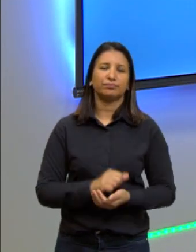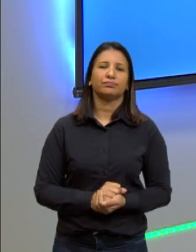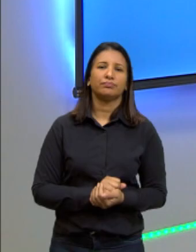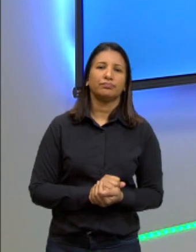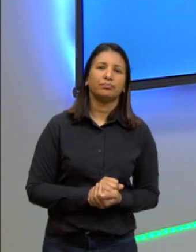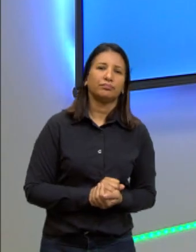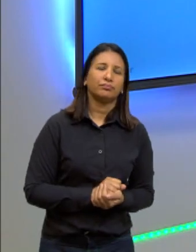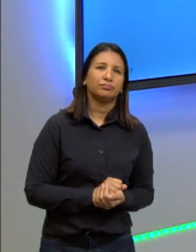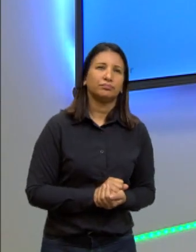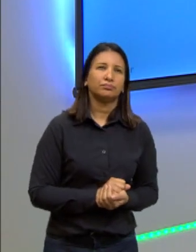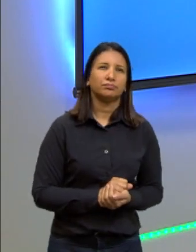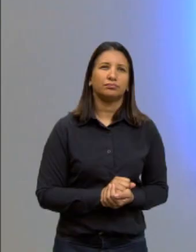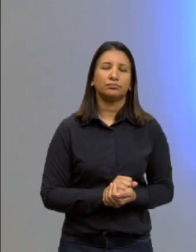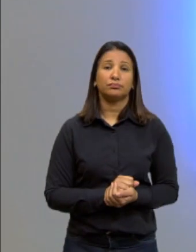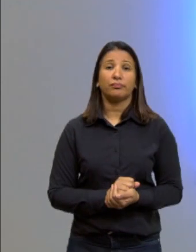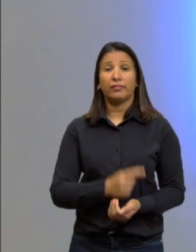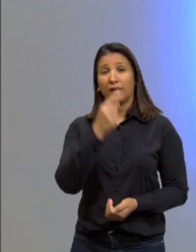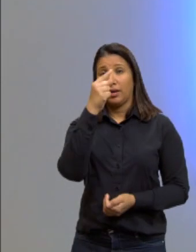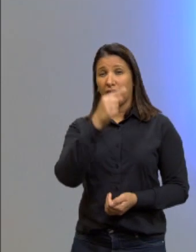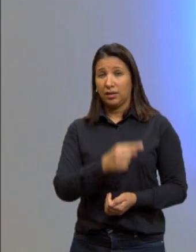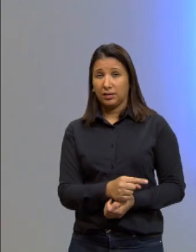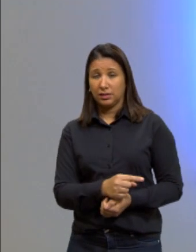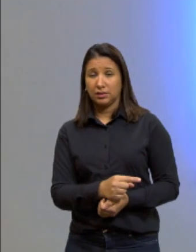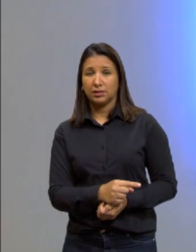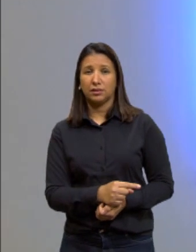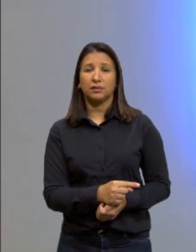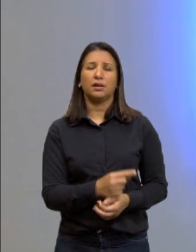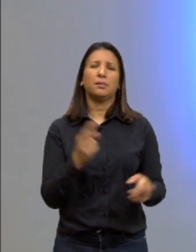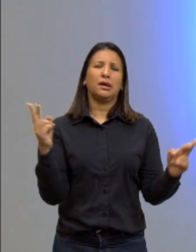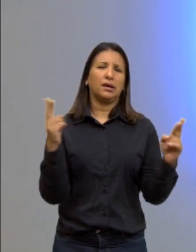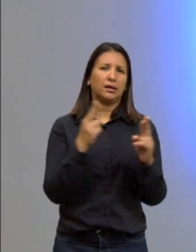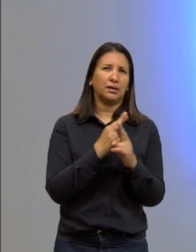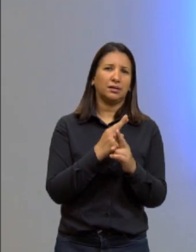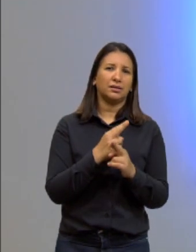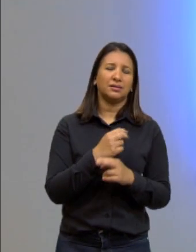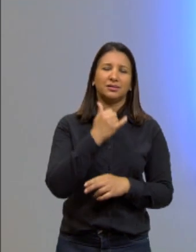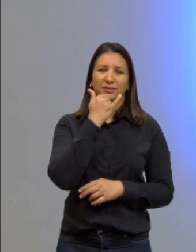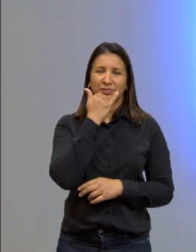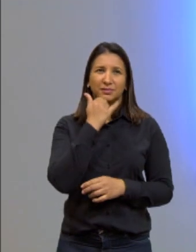Então olha só, esse aqui é uma relação de uma redação